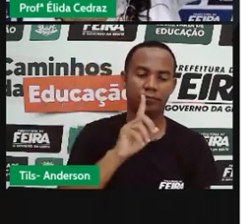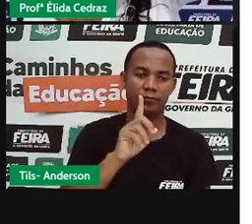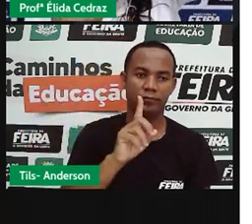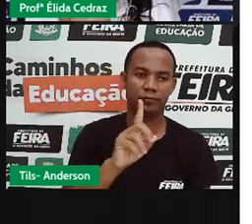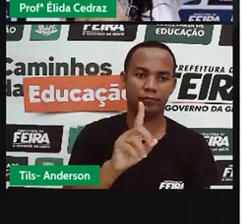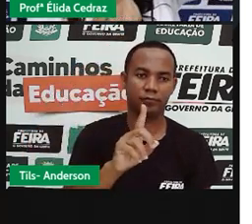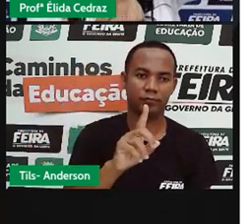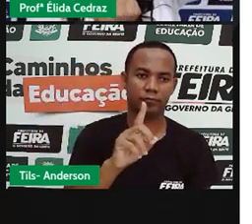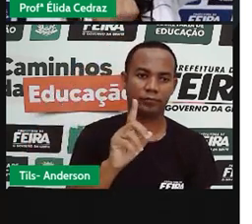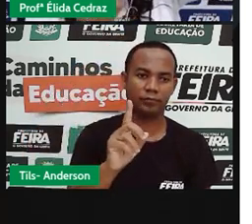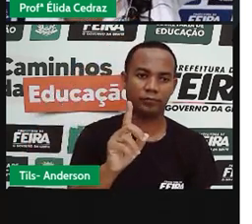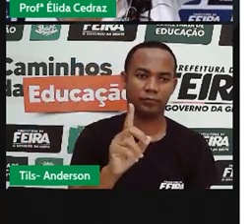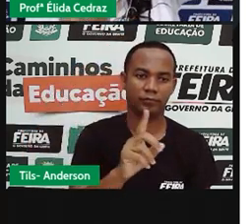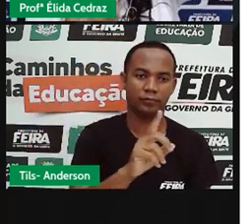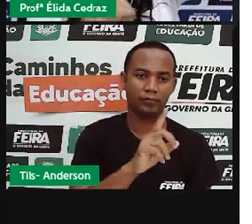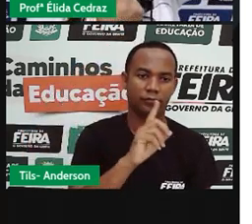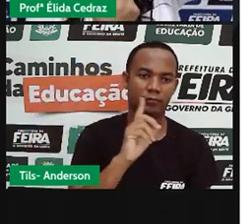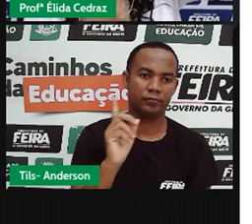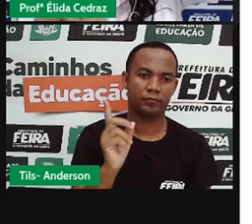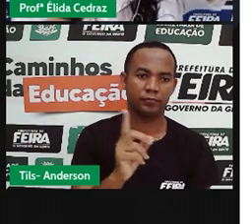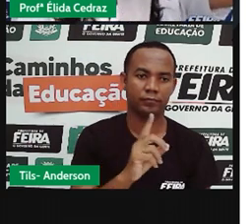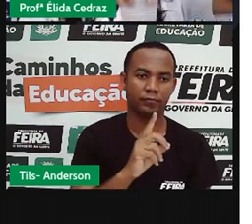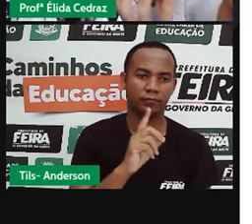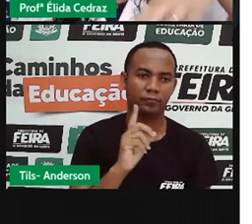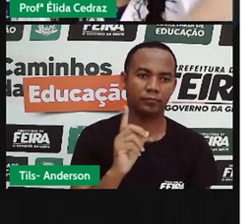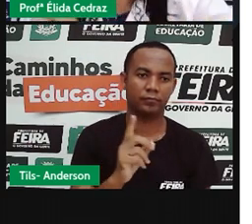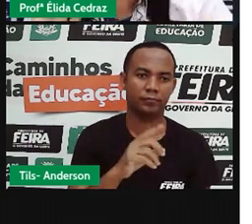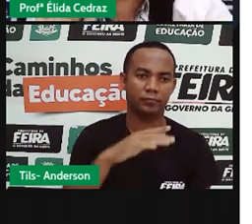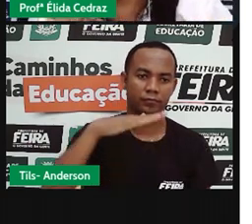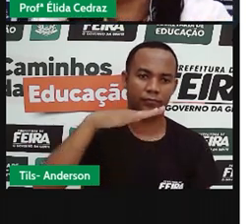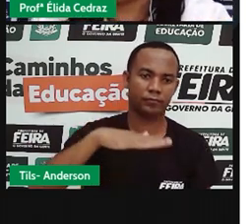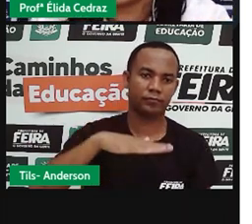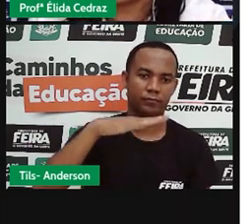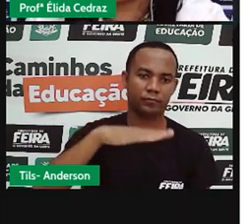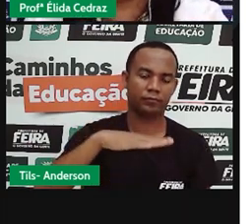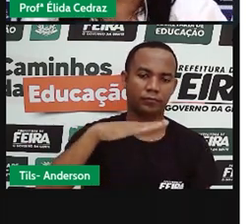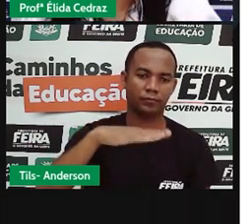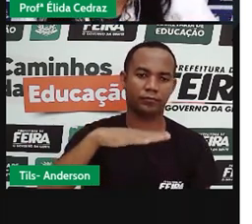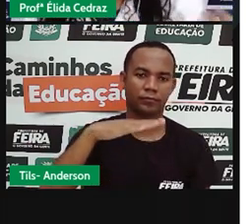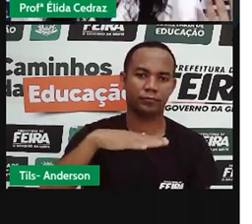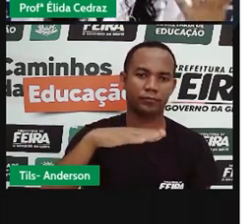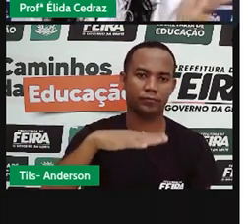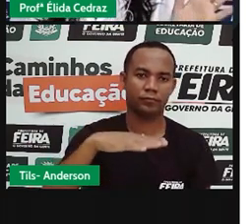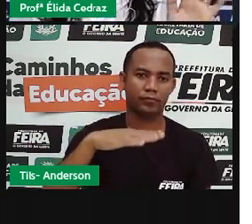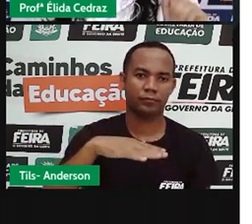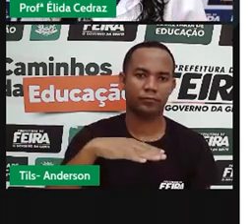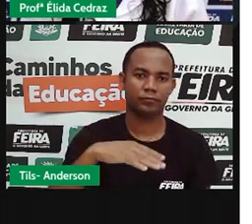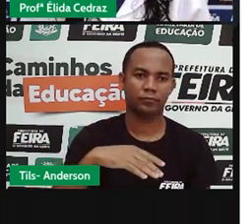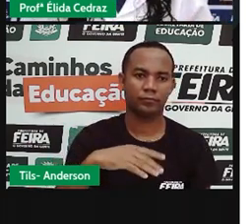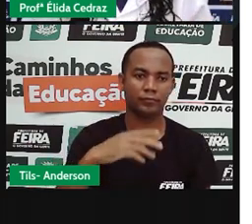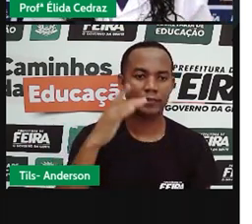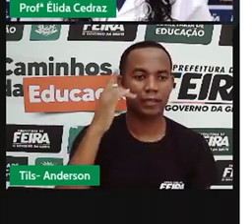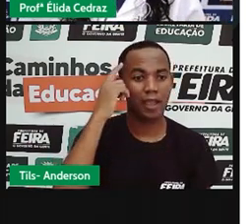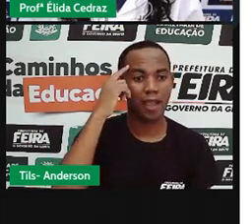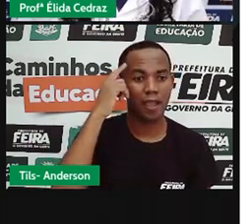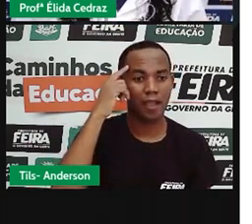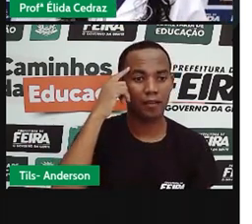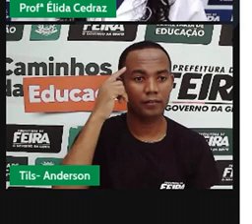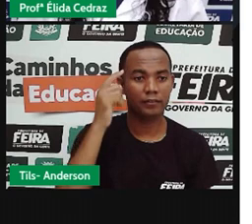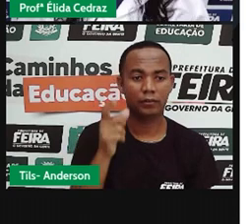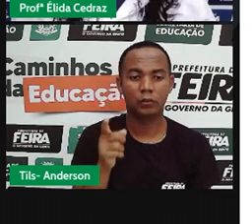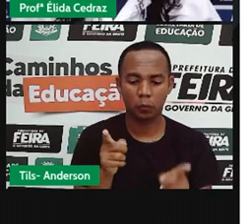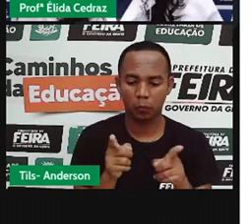sombra vai ficar assim, no chão, bem pertinho. por isso que a gente acha que a sombra está